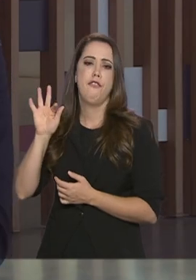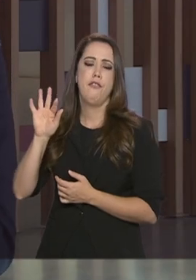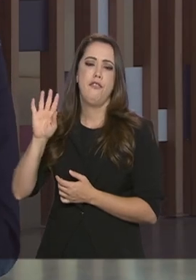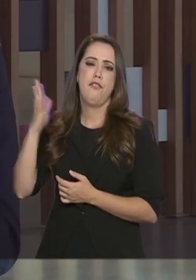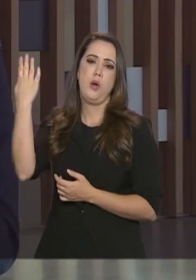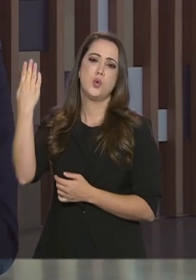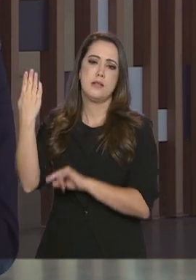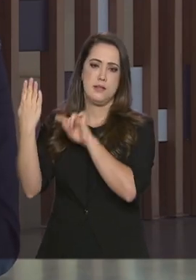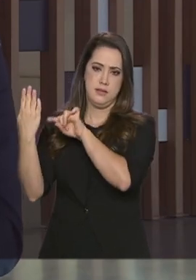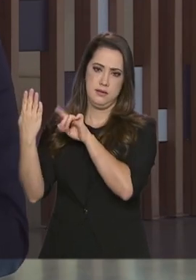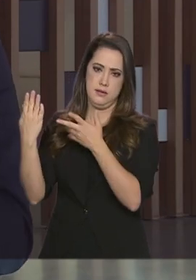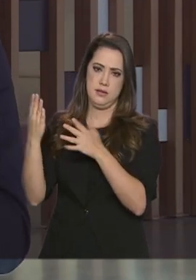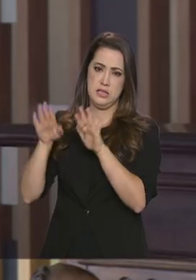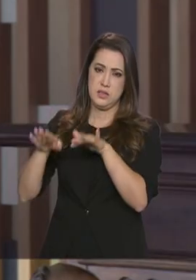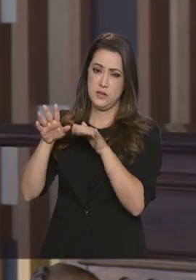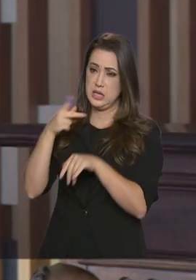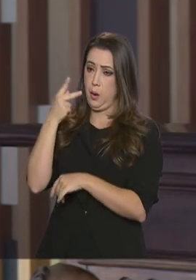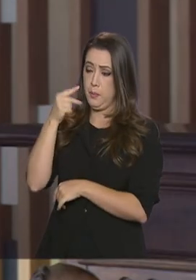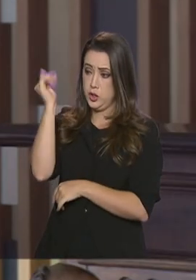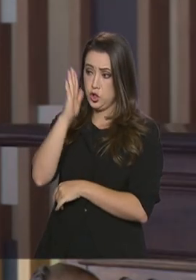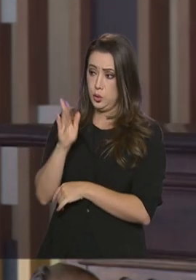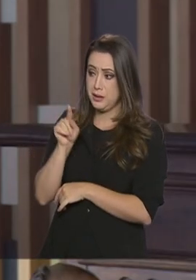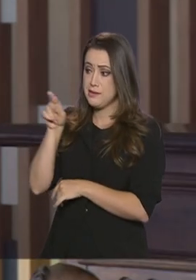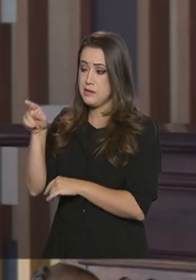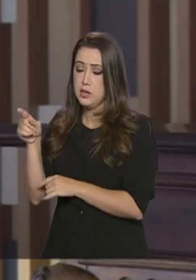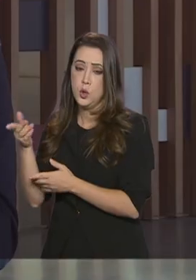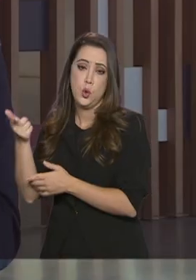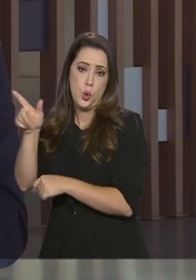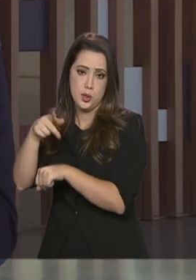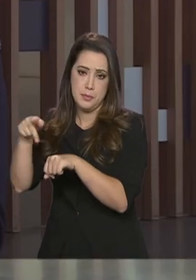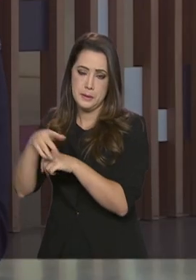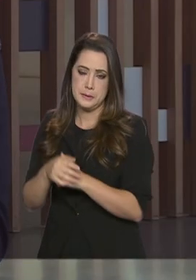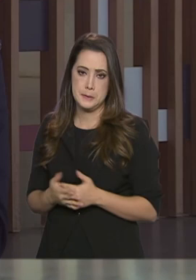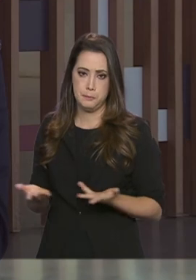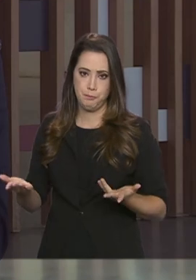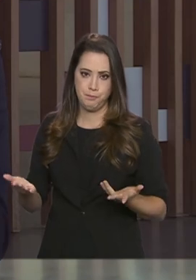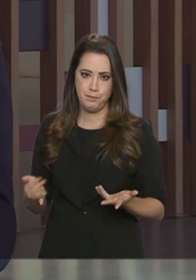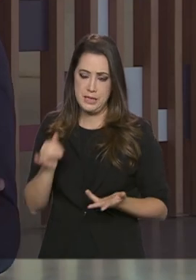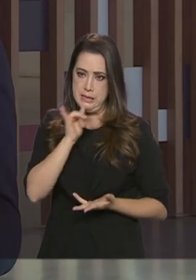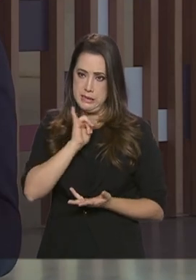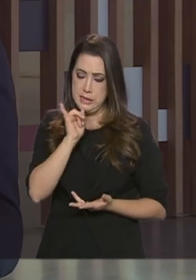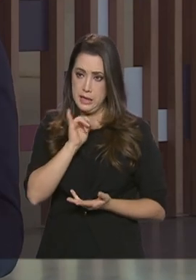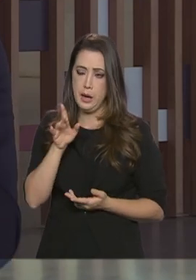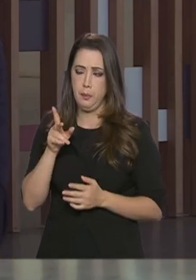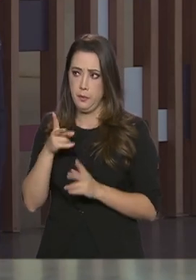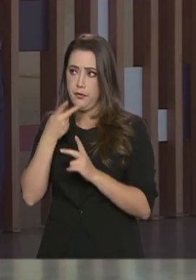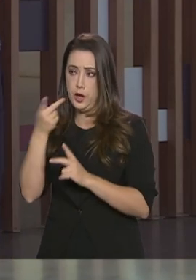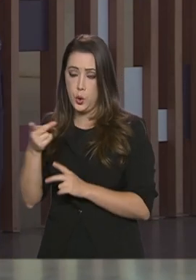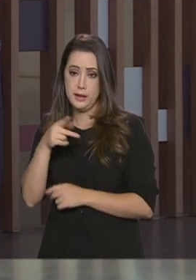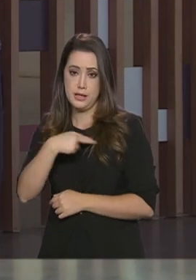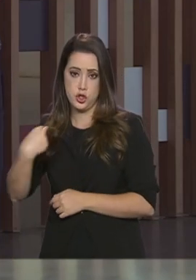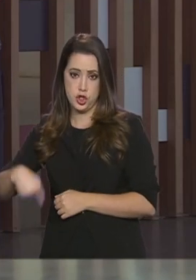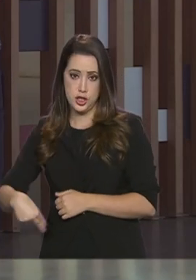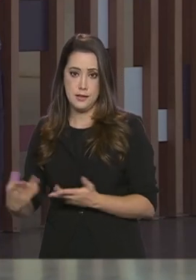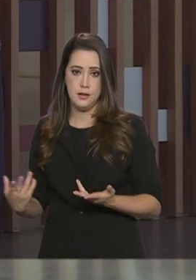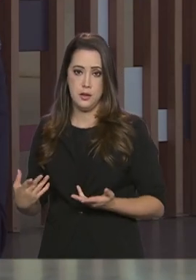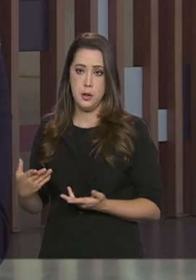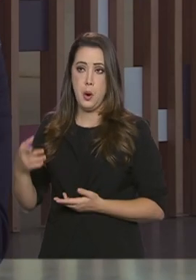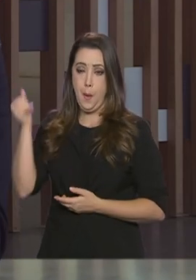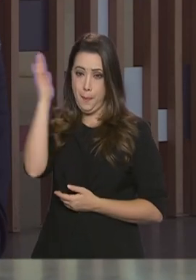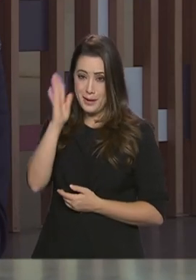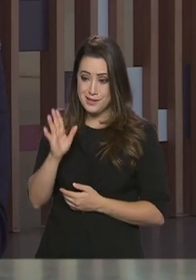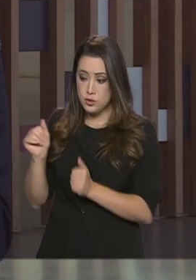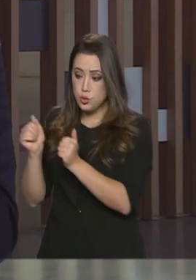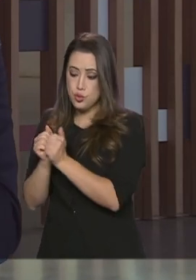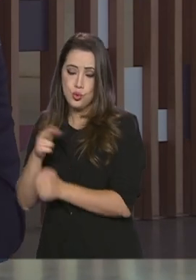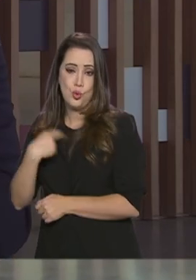citou, por exemplo, a China, apontando que, na verdade, a relação do Brasil com a China está ótima, tanto que as exportações, nesse semestre de 2020, do primeiro